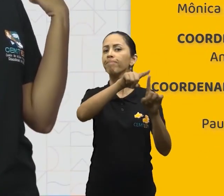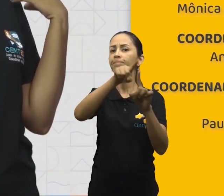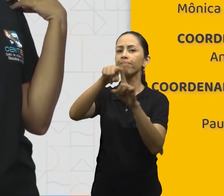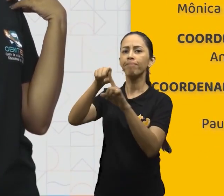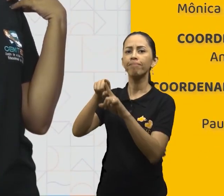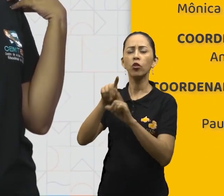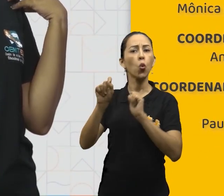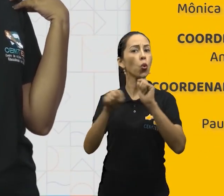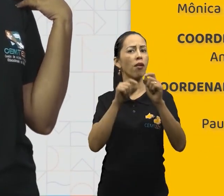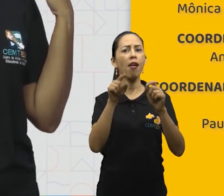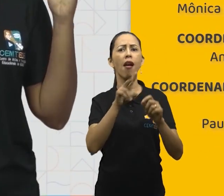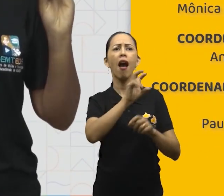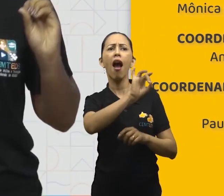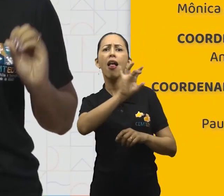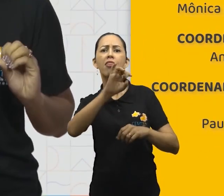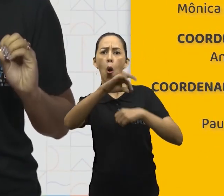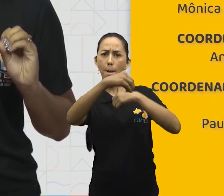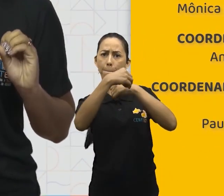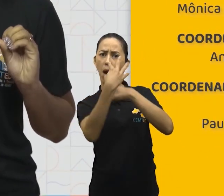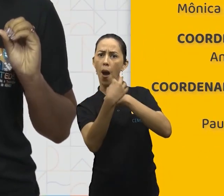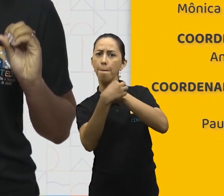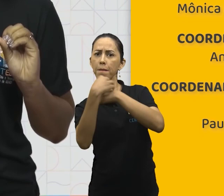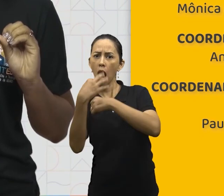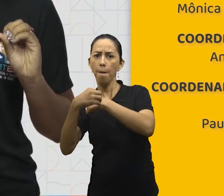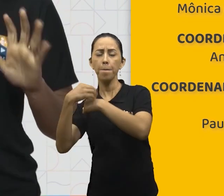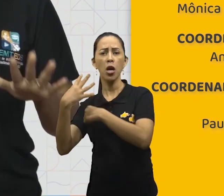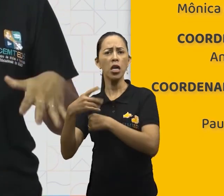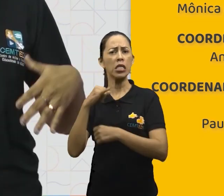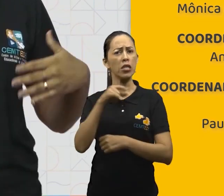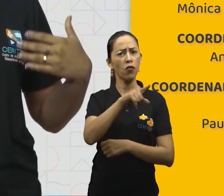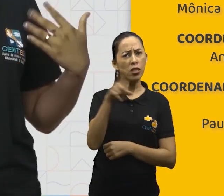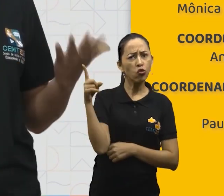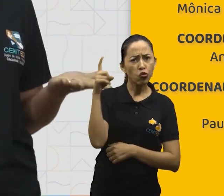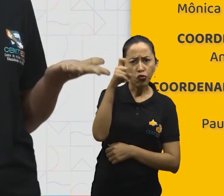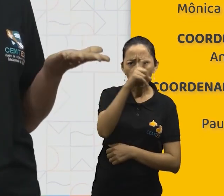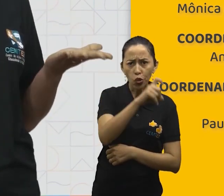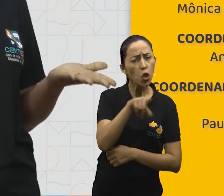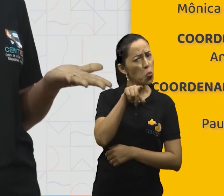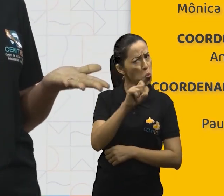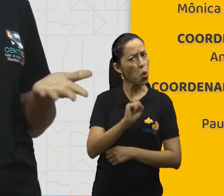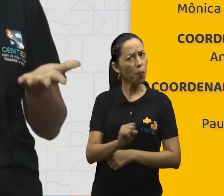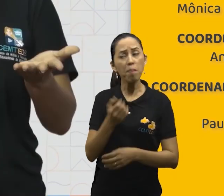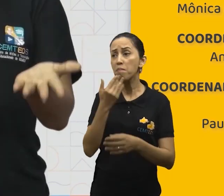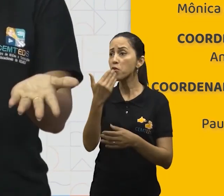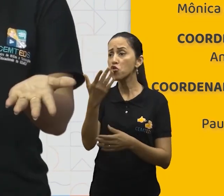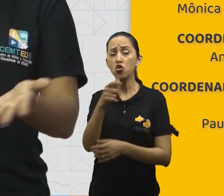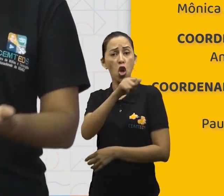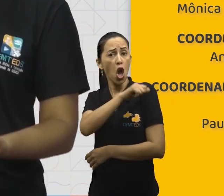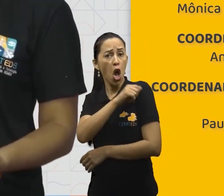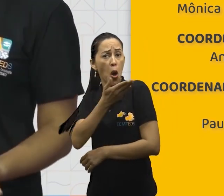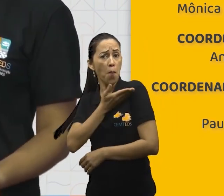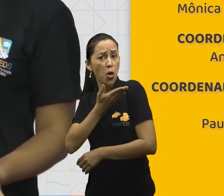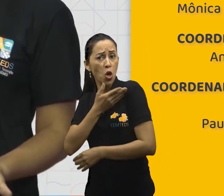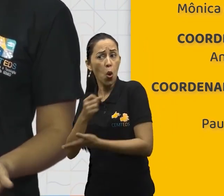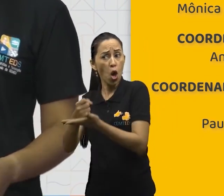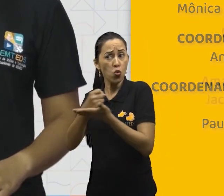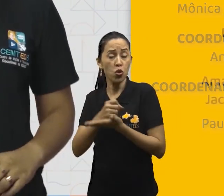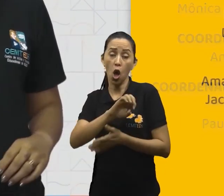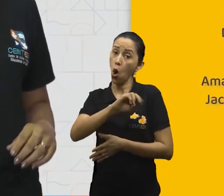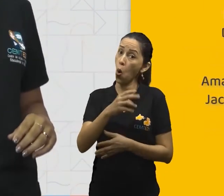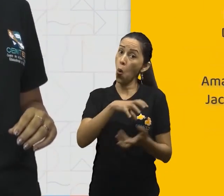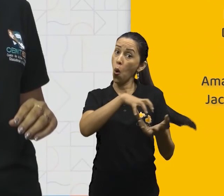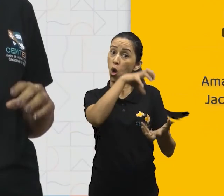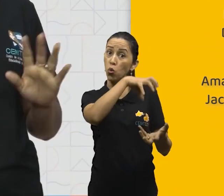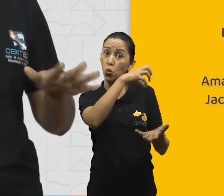deles quer nos transmitir. Se tiver dificuldades, é só pedir a ajuda de um coleguinha ou adulto